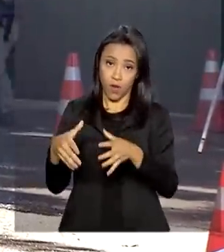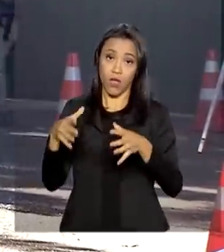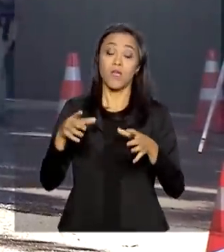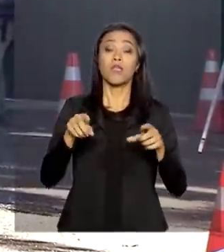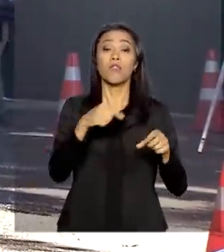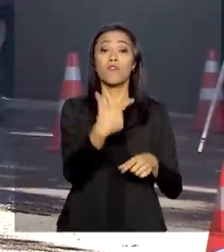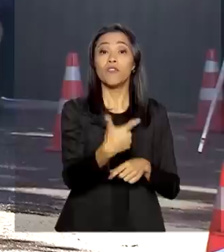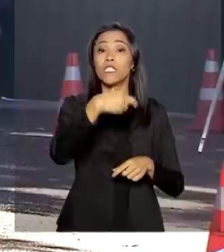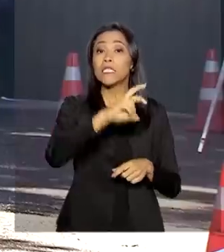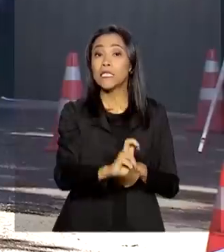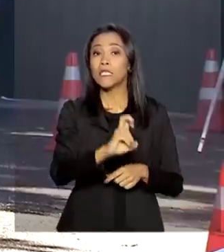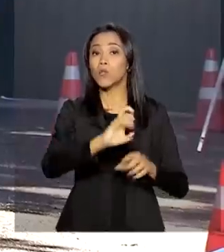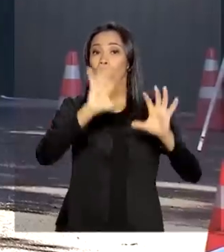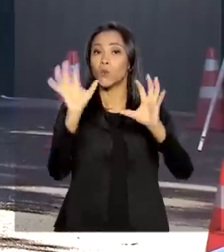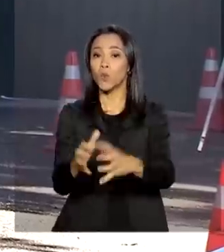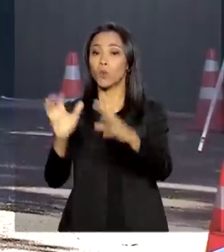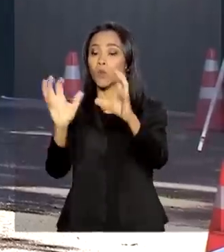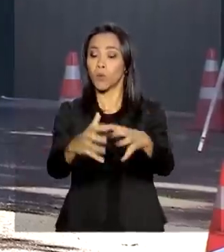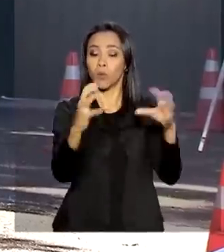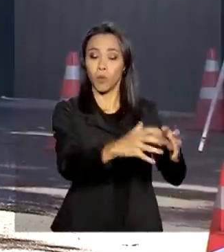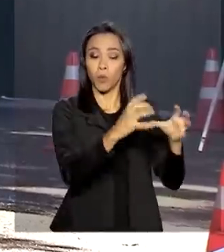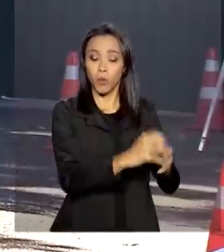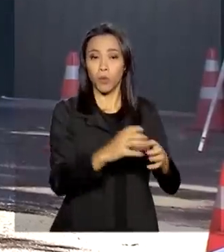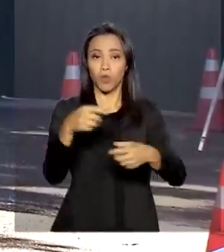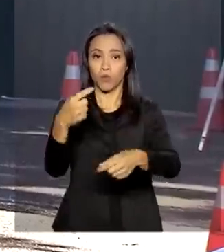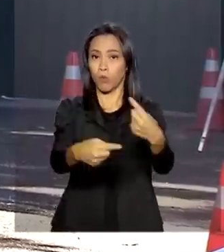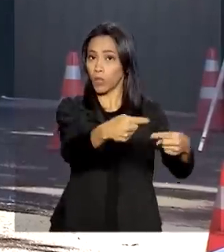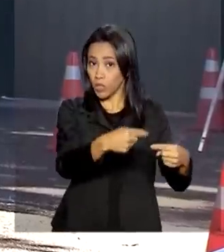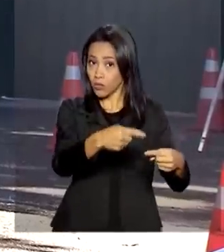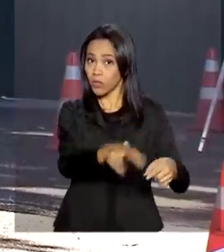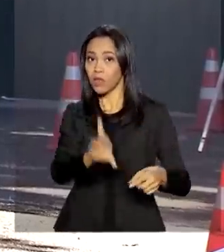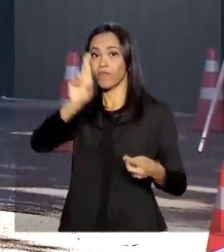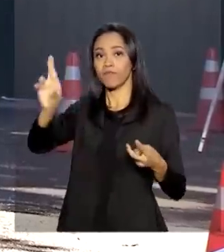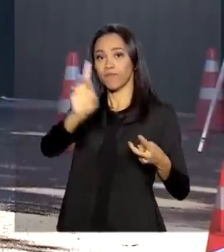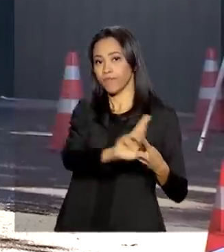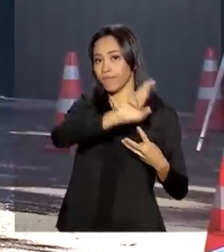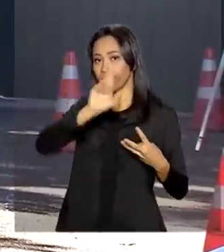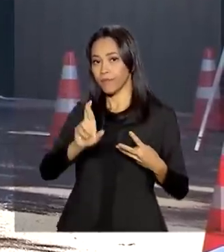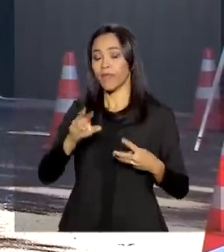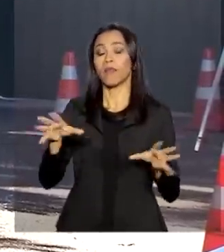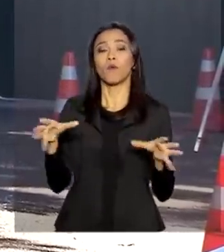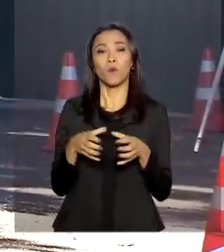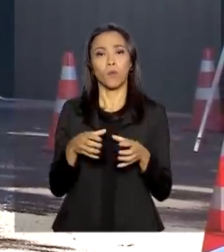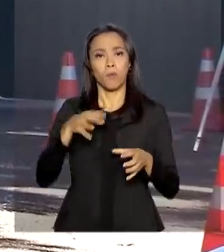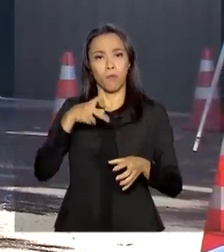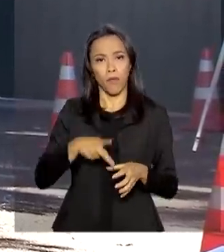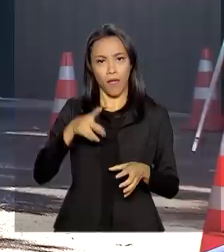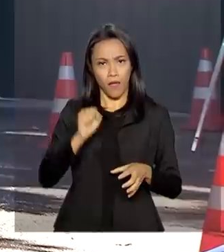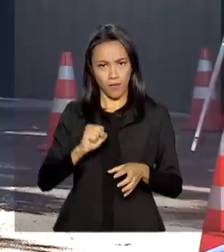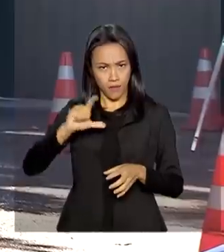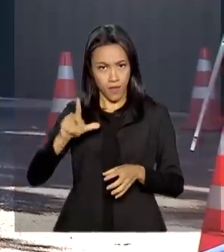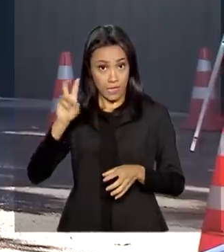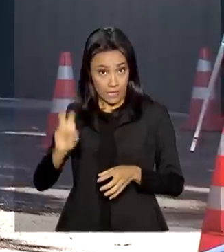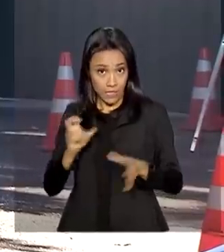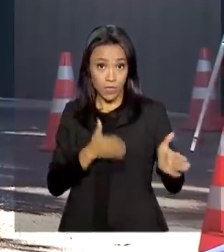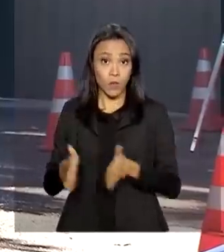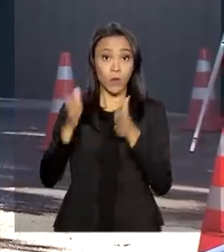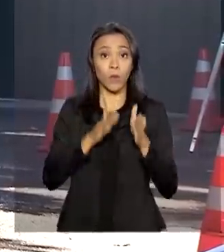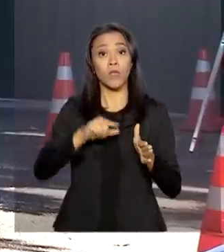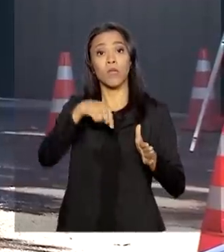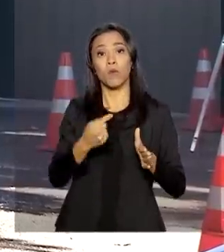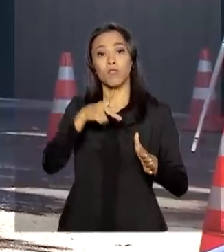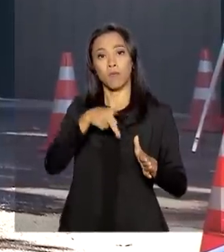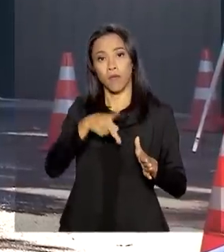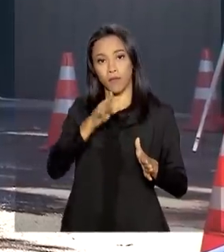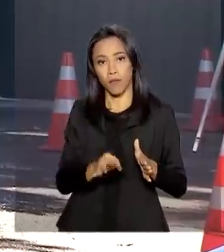e 25 partidos ali sendo representados. A maior representação está com o PSL, que tem cinco membros, seguido pelo PT, que tem então